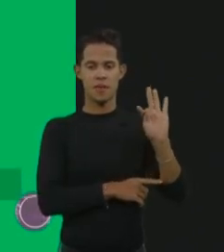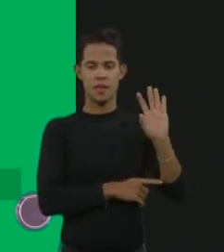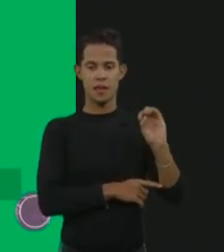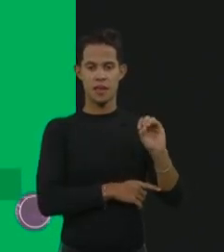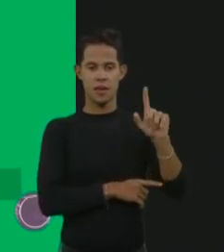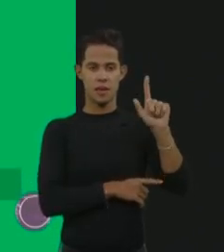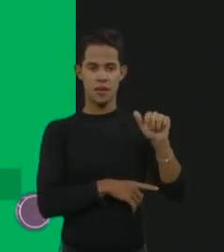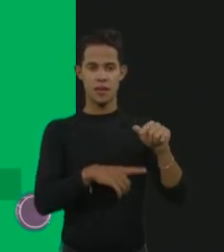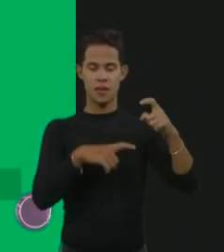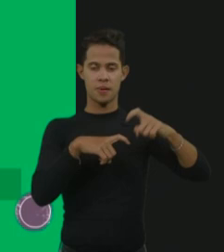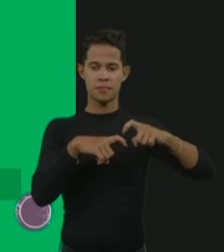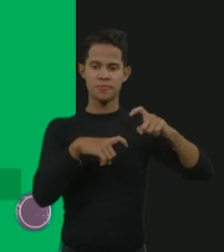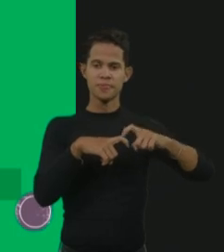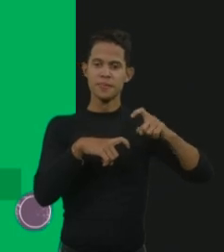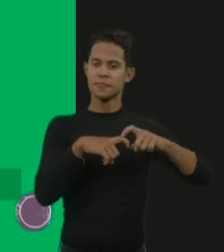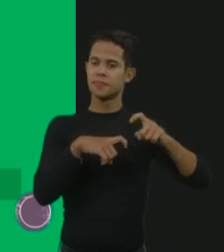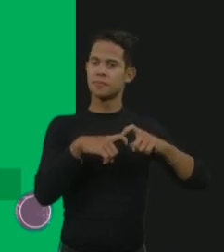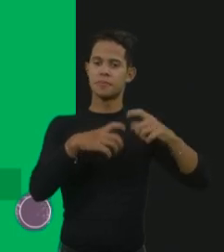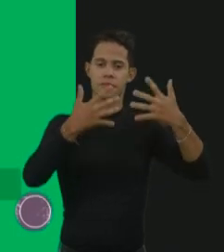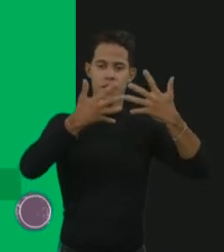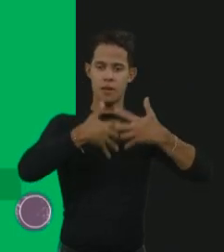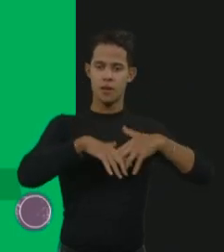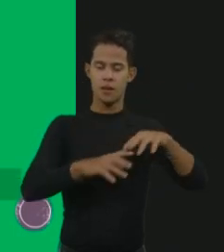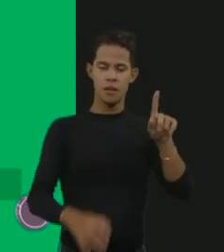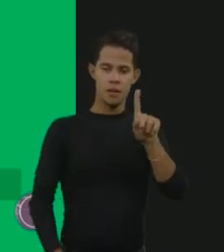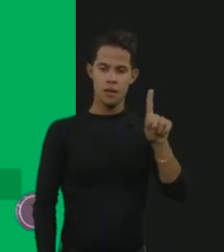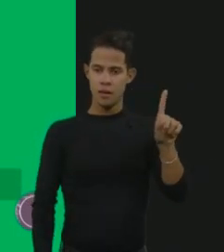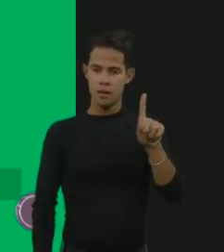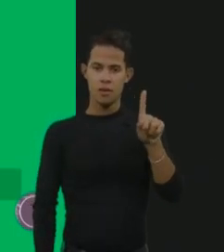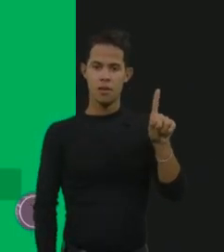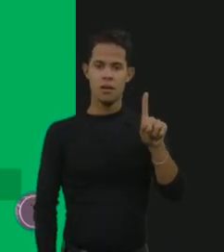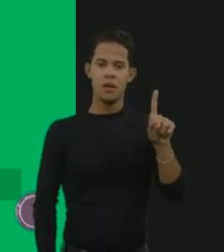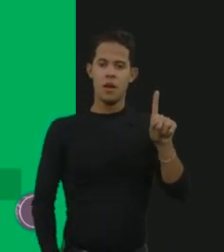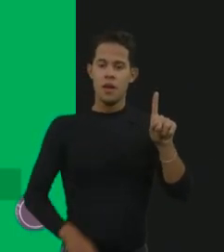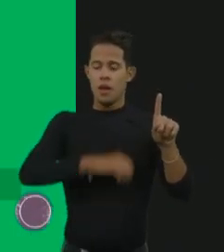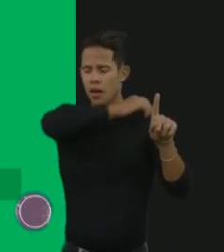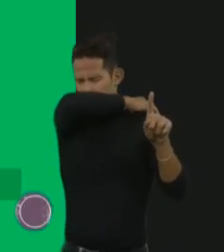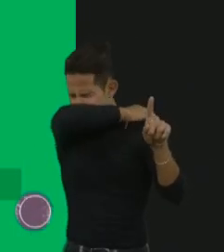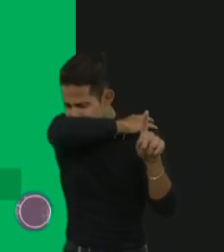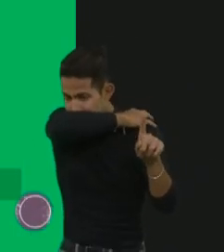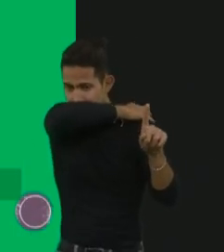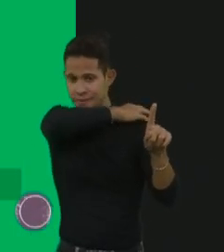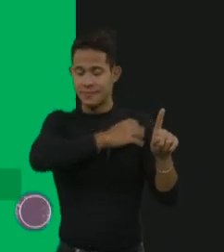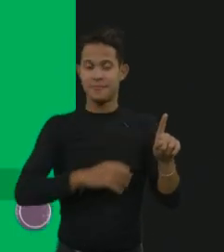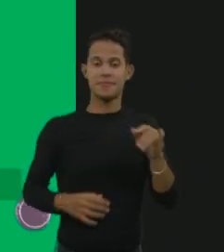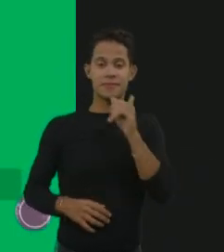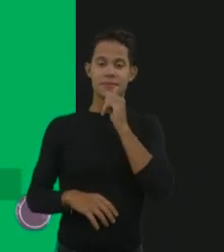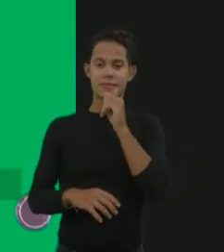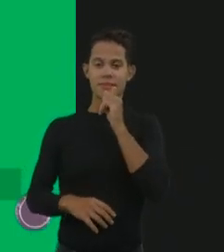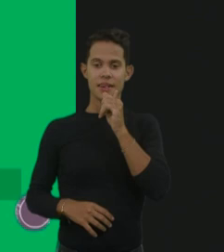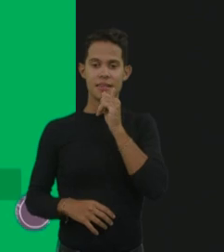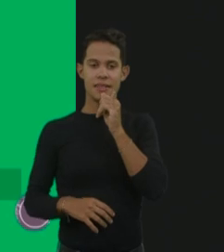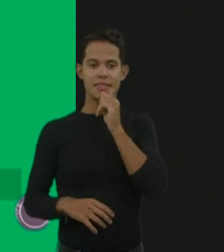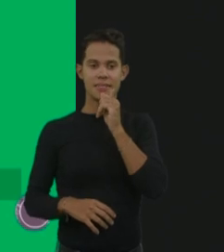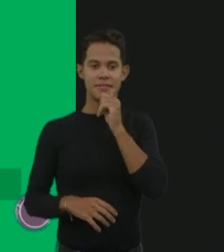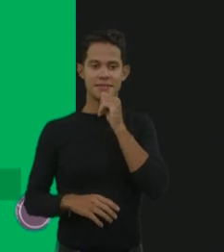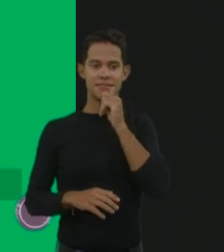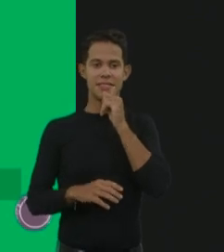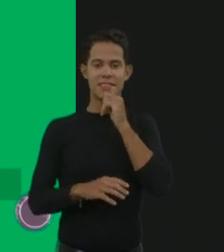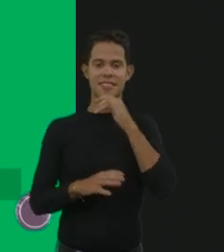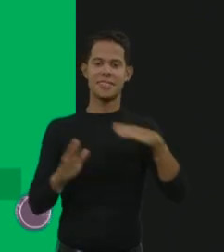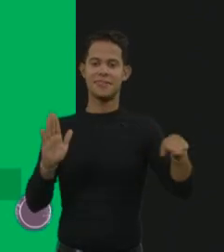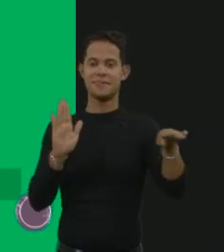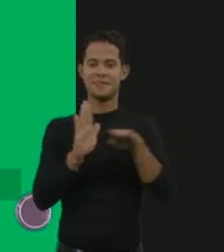não deu muito certo, então, é como assim, a gente, a torneira está pingando, mas você vai lá e desvia o